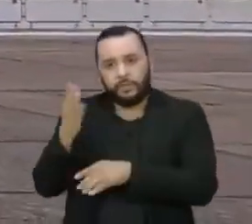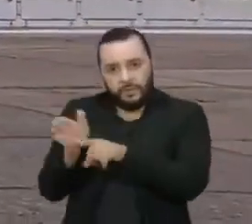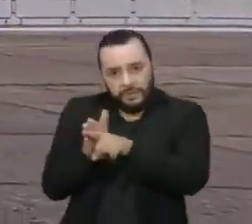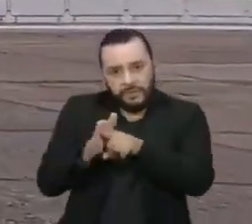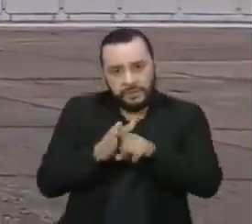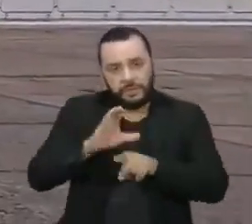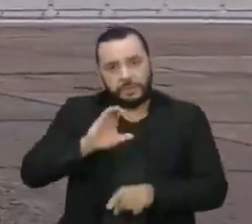sido solicitada pela oposição.